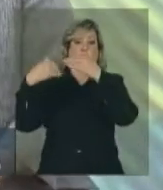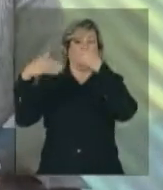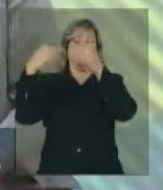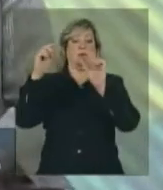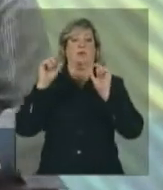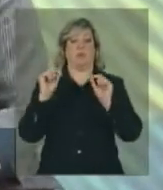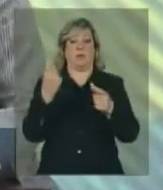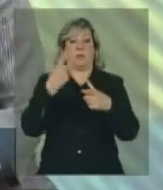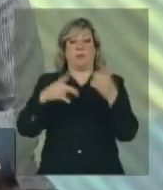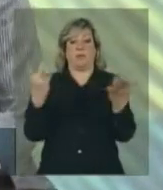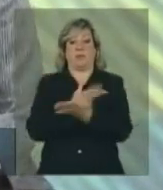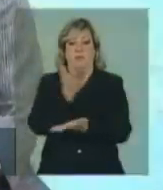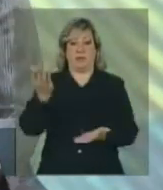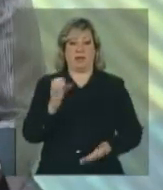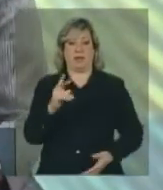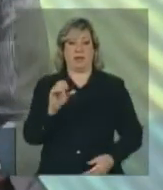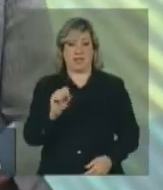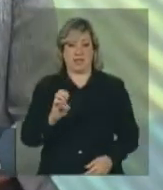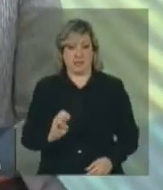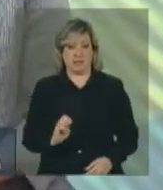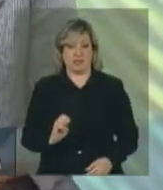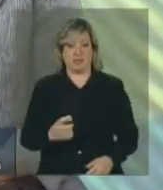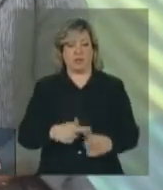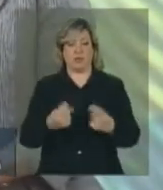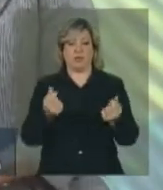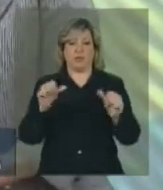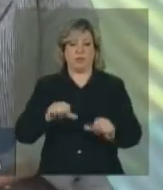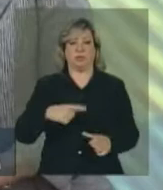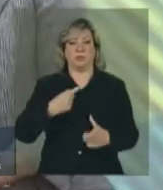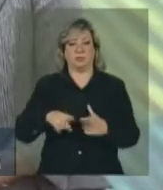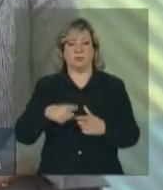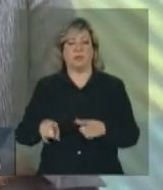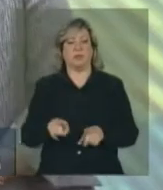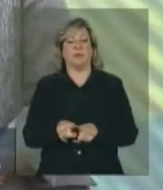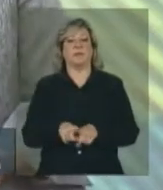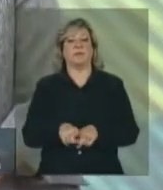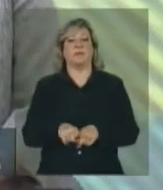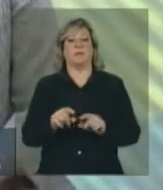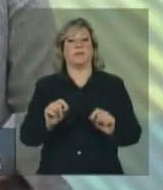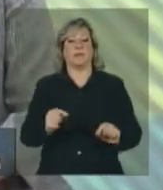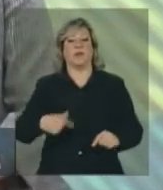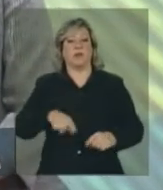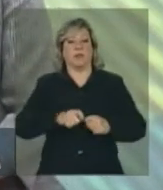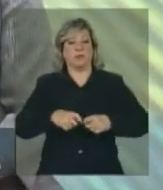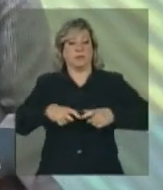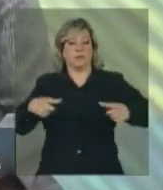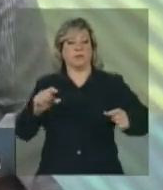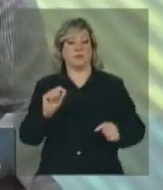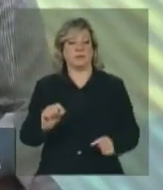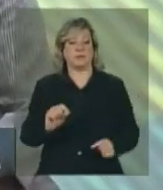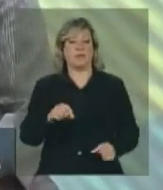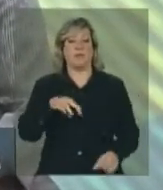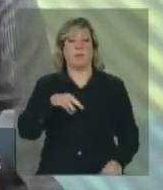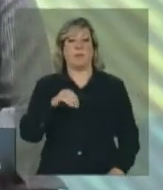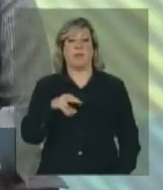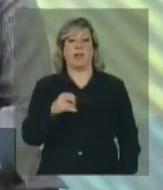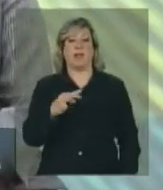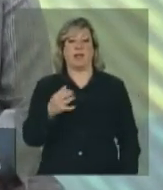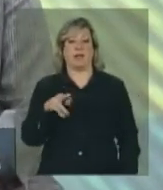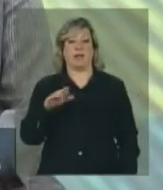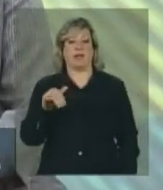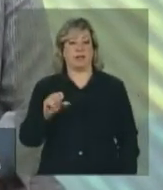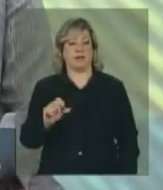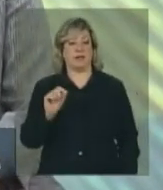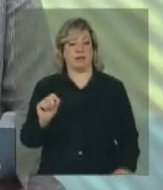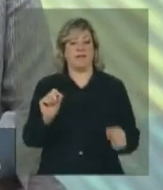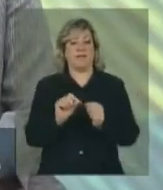à crise. Notadamente, há expansão monetária praticada